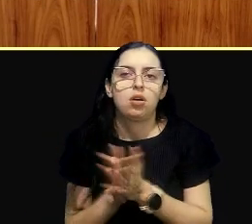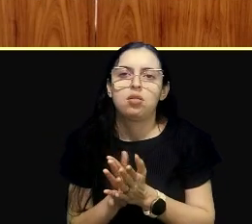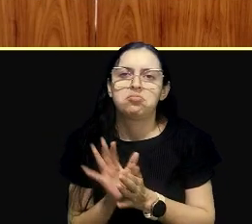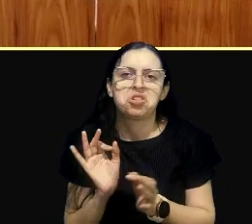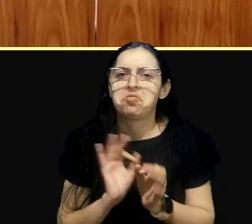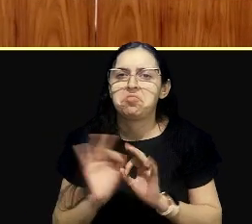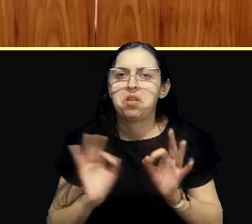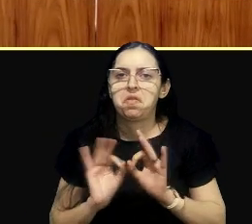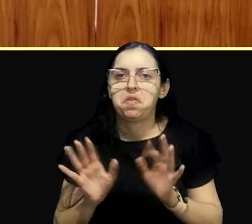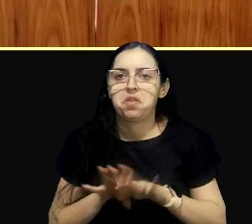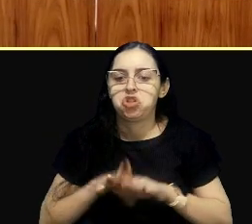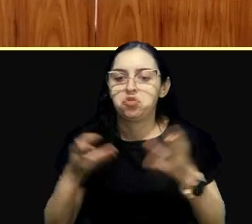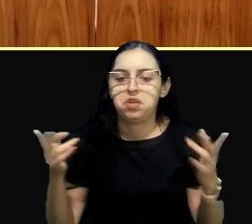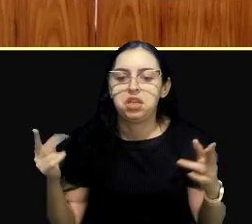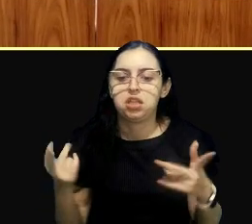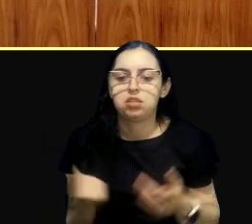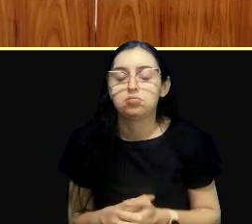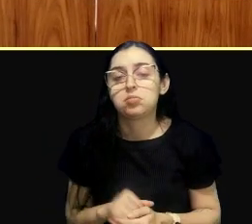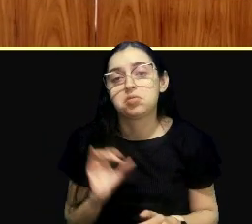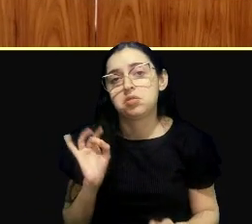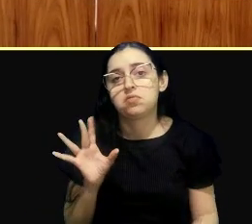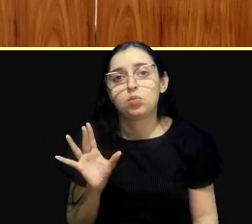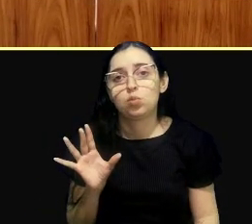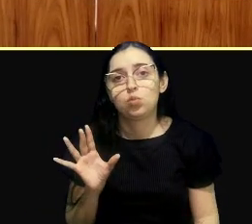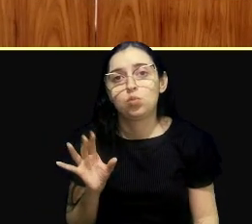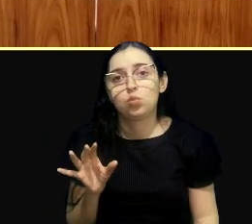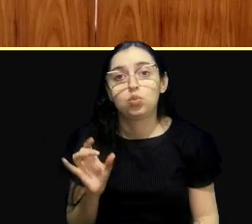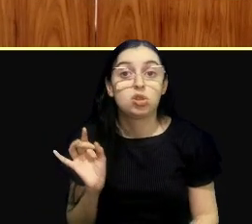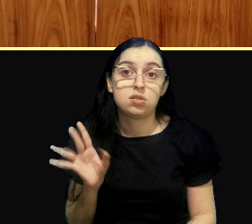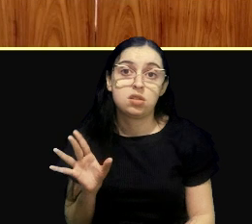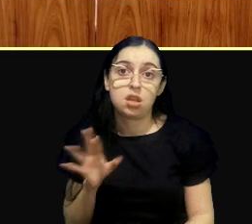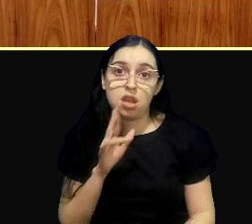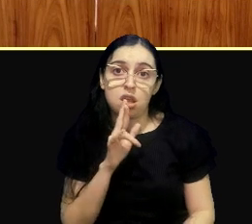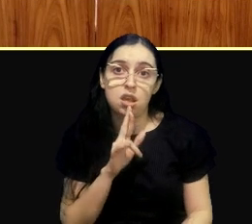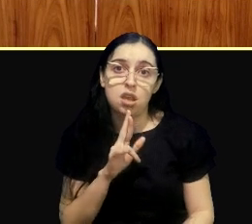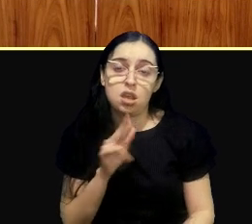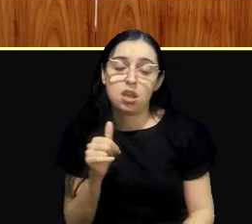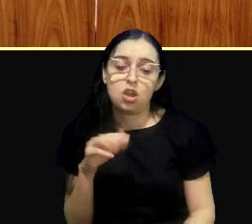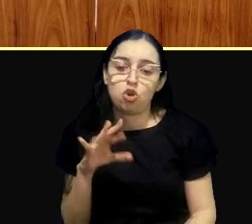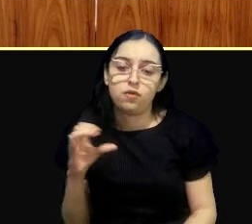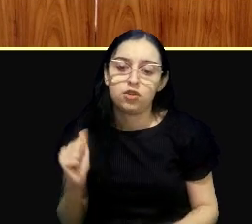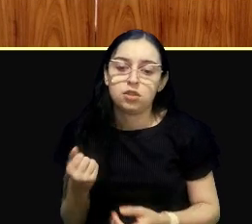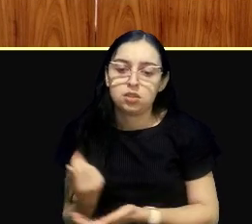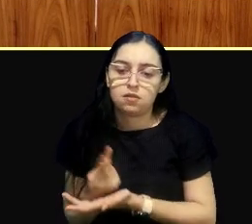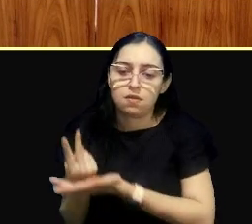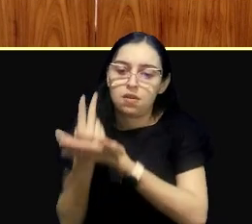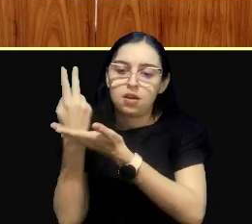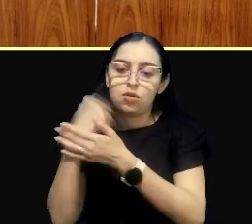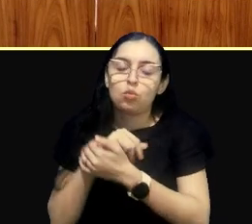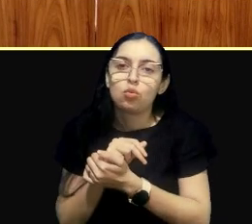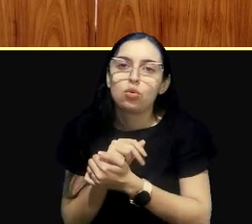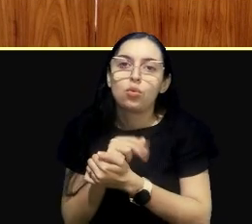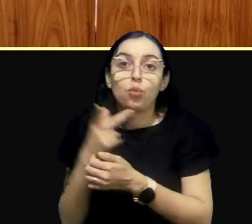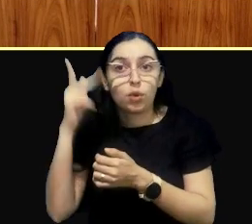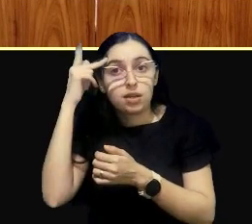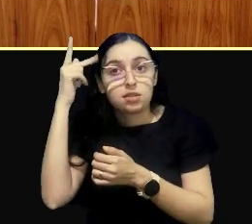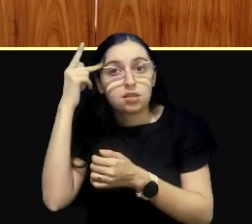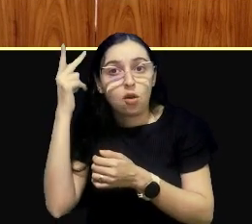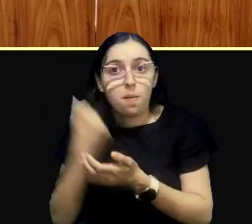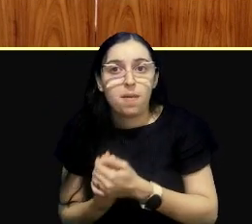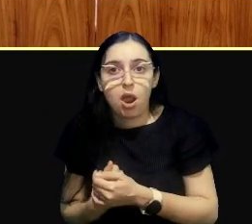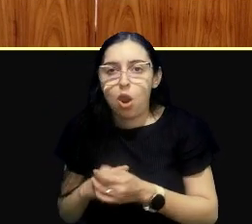a ver, porque se fosse assim, se rio fosse riqueza, o nosso rio aqui de São Paulo teria que ser